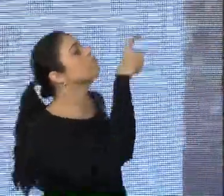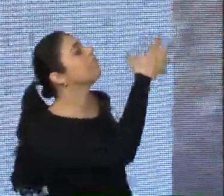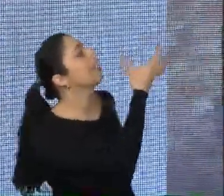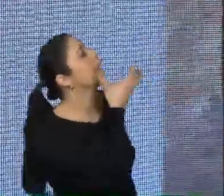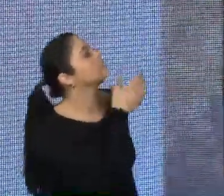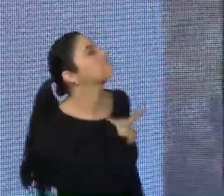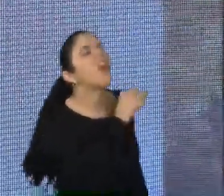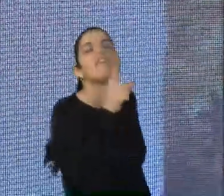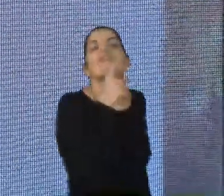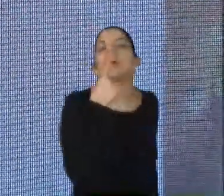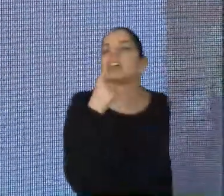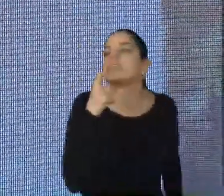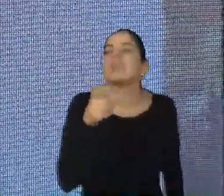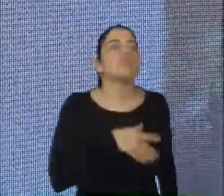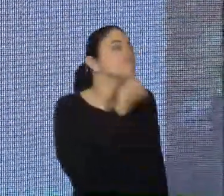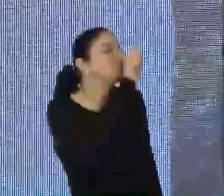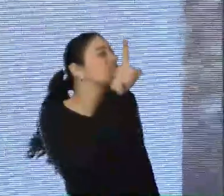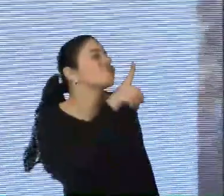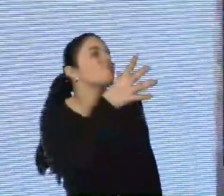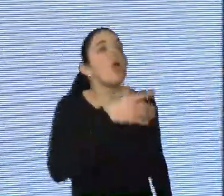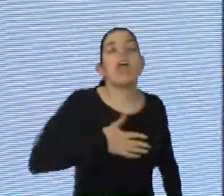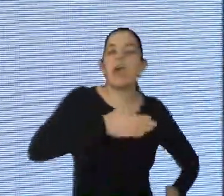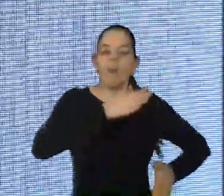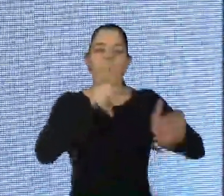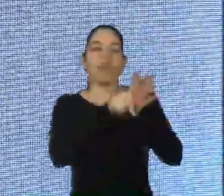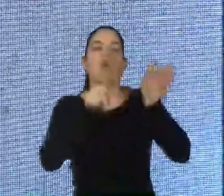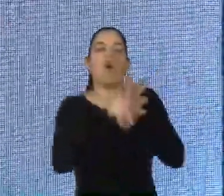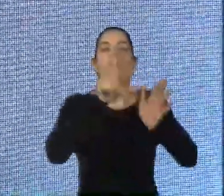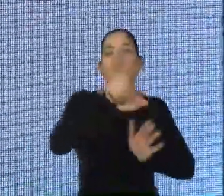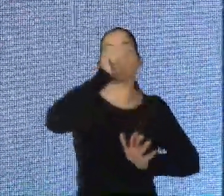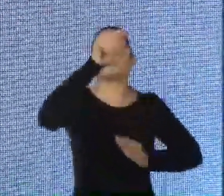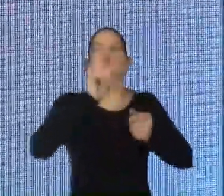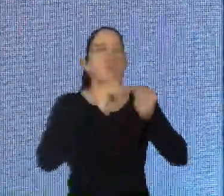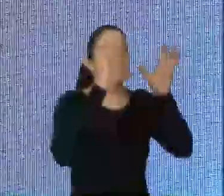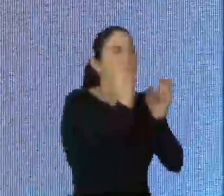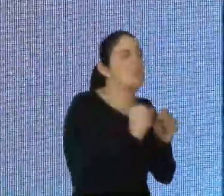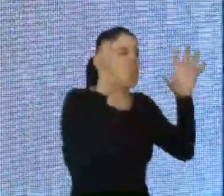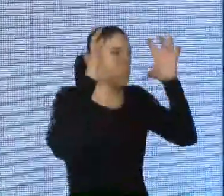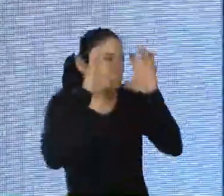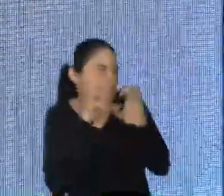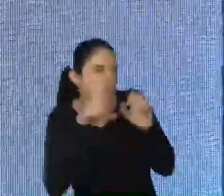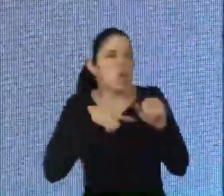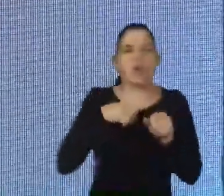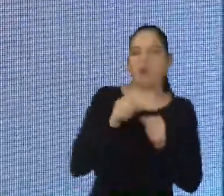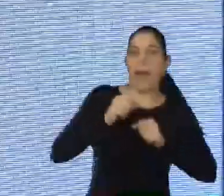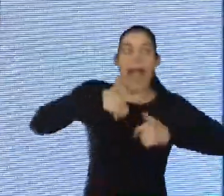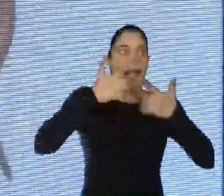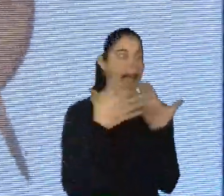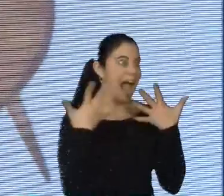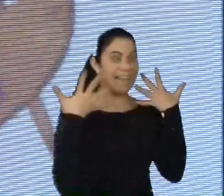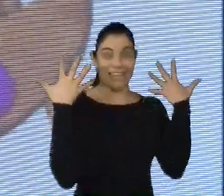genes, escolher determinadas cores e pintar aquele desenho de uma forma mais escura, mais fechada, mais triste, mais